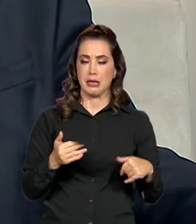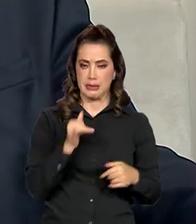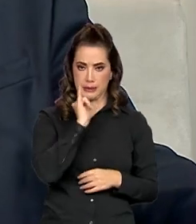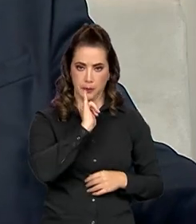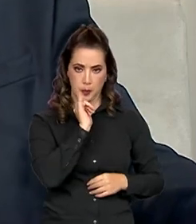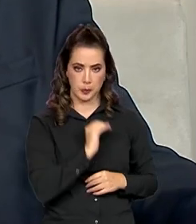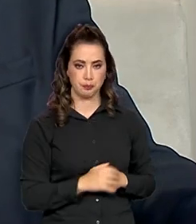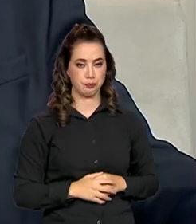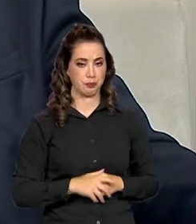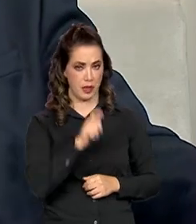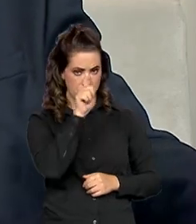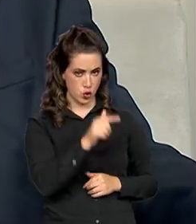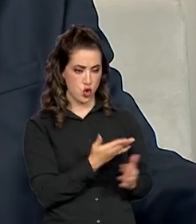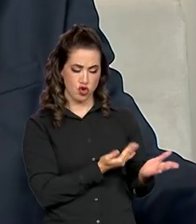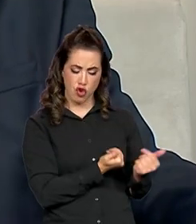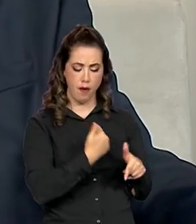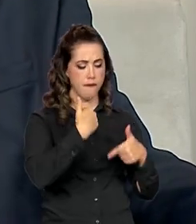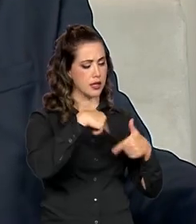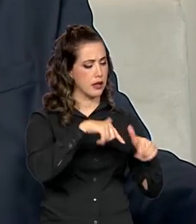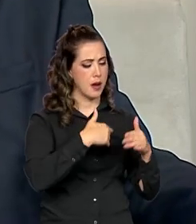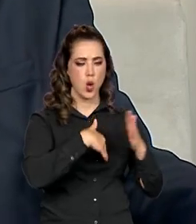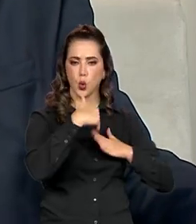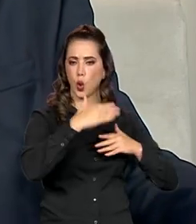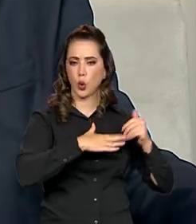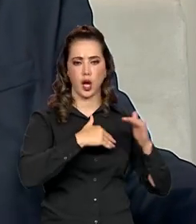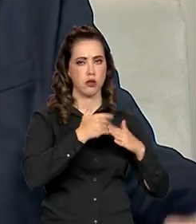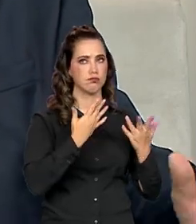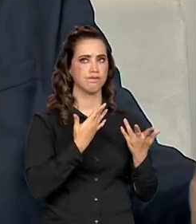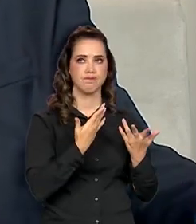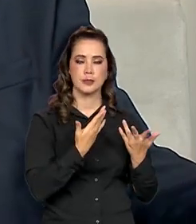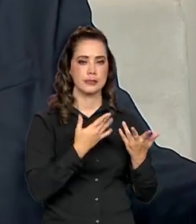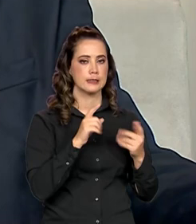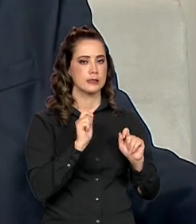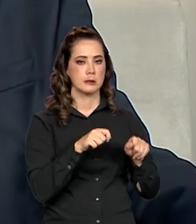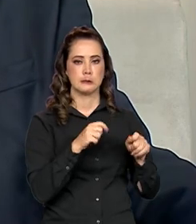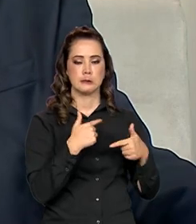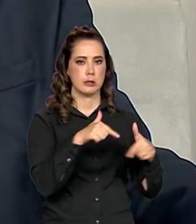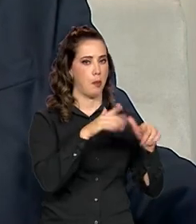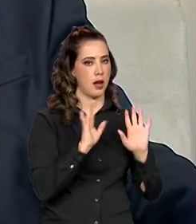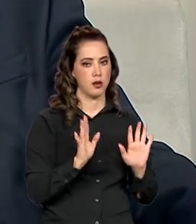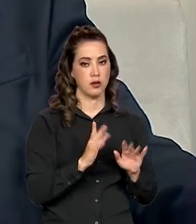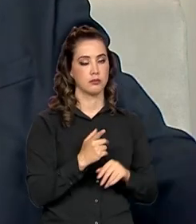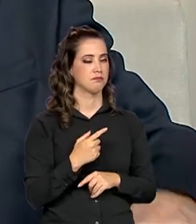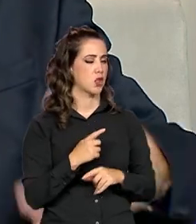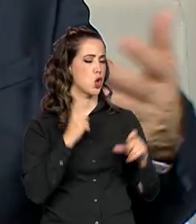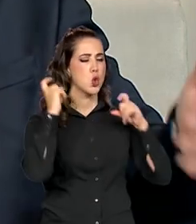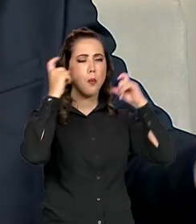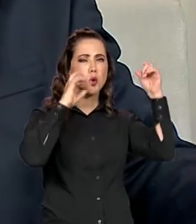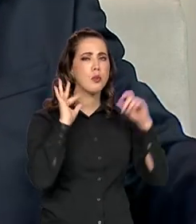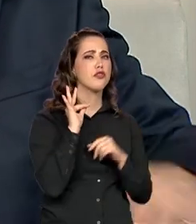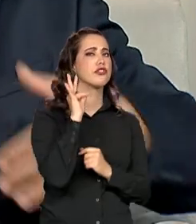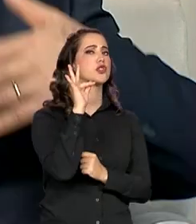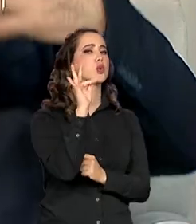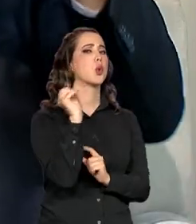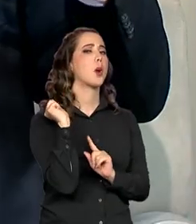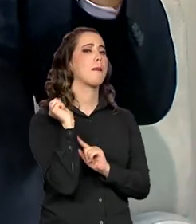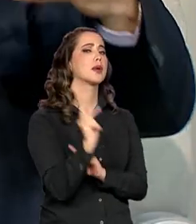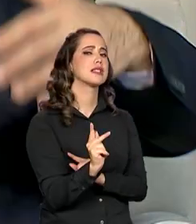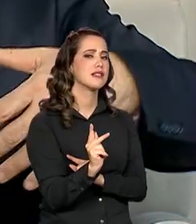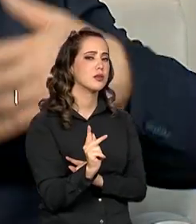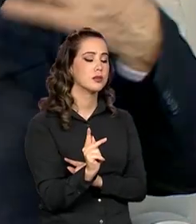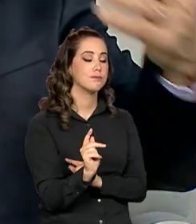que independente da função que esteja trabalhando, não se preocupa se um dia ele vai aposentar ou não. Está tão